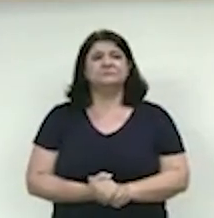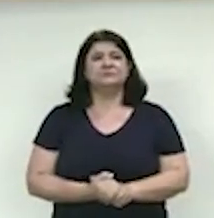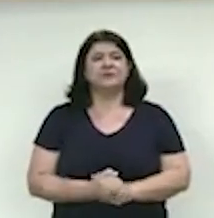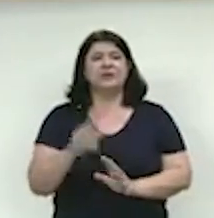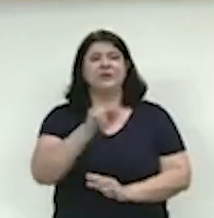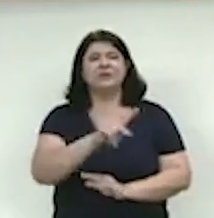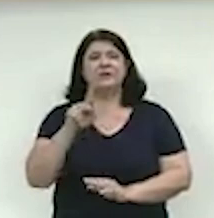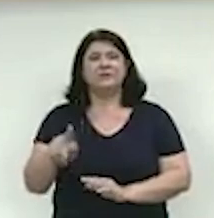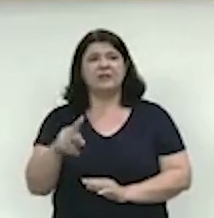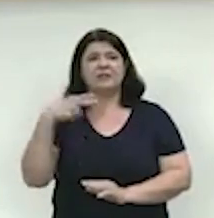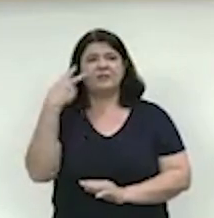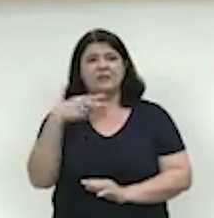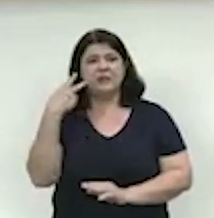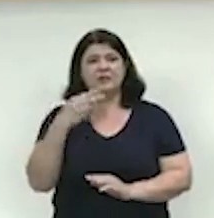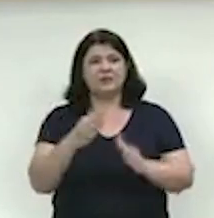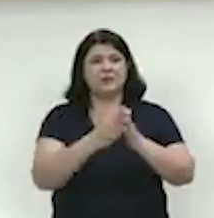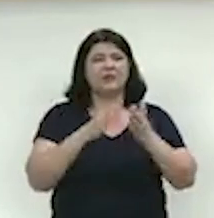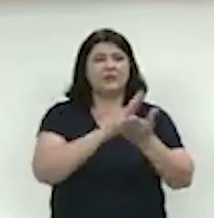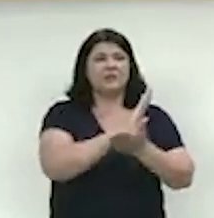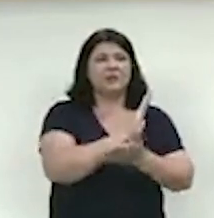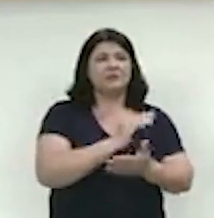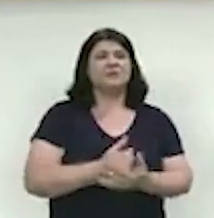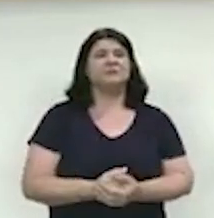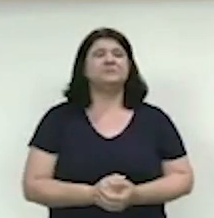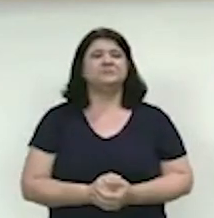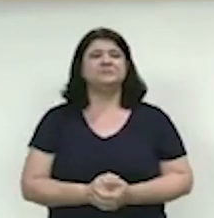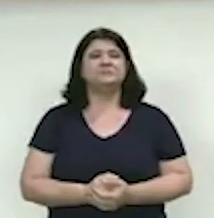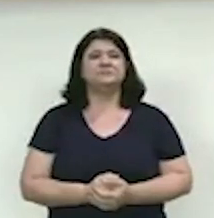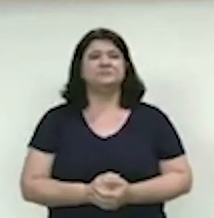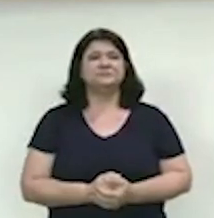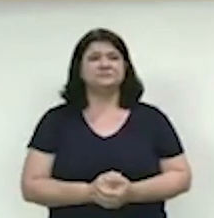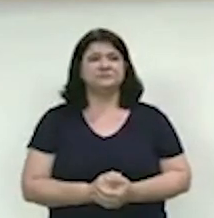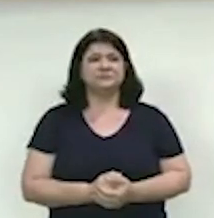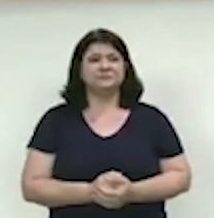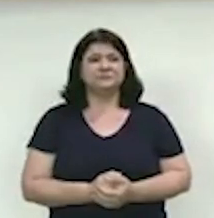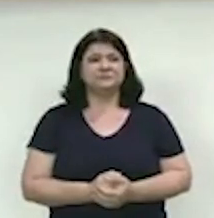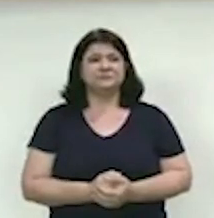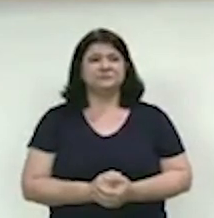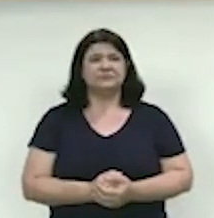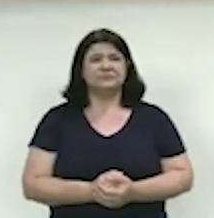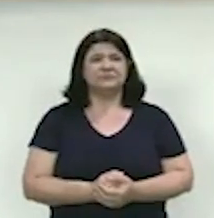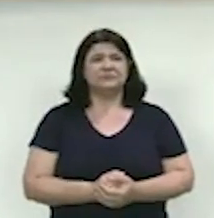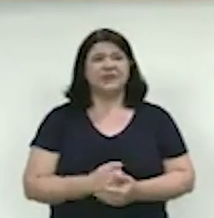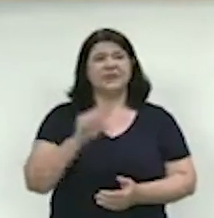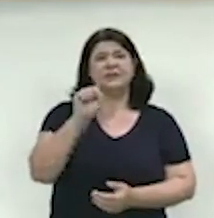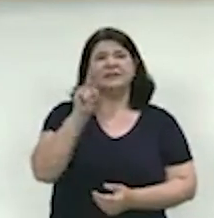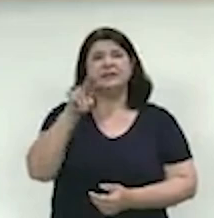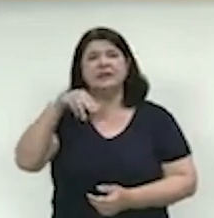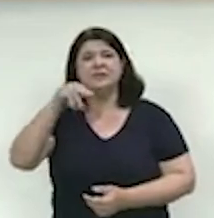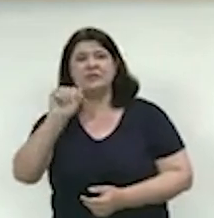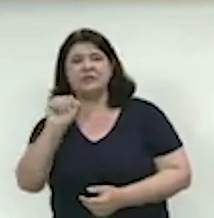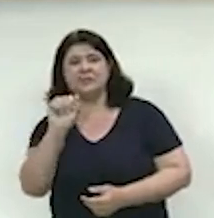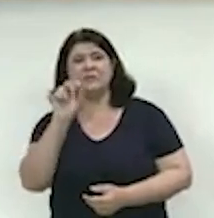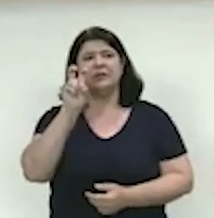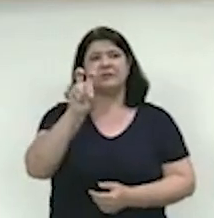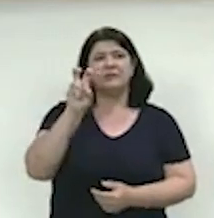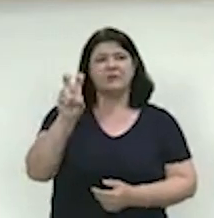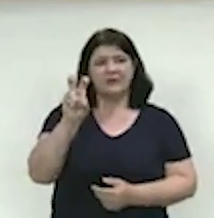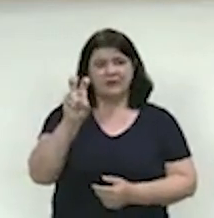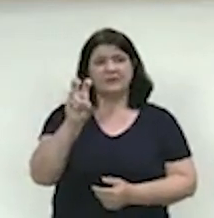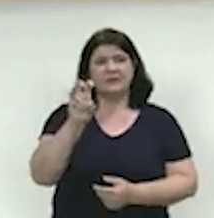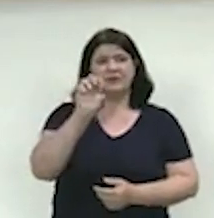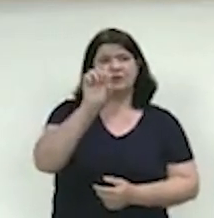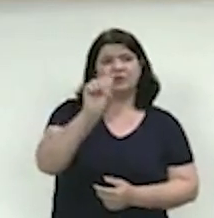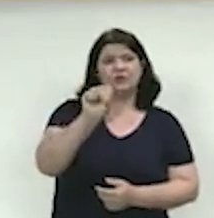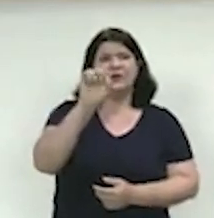Senhor presidente, senhores vereadores, requerimento. Baseado na súmula 55 do STF, o Tribunal de